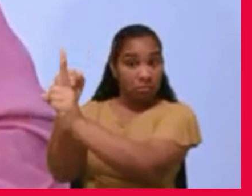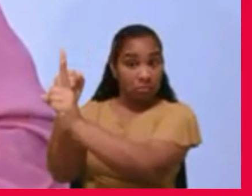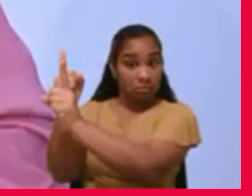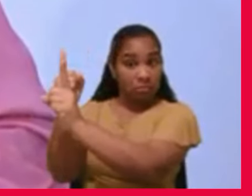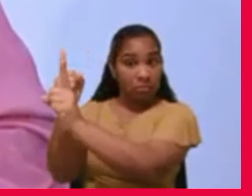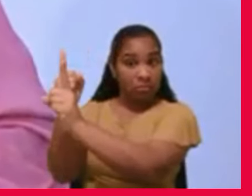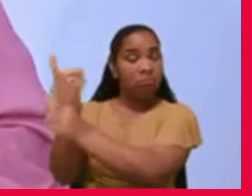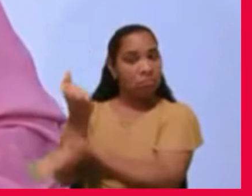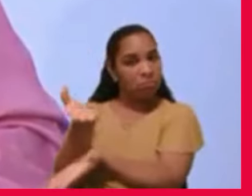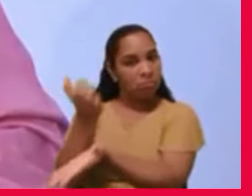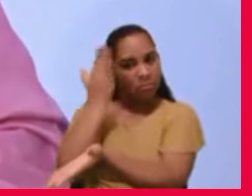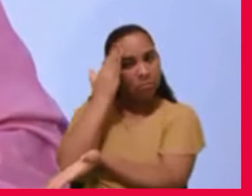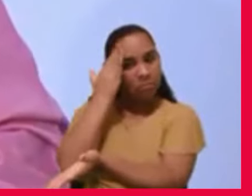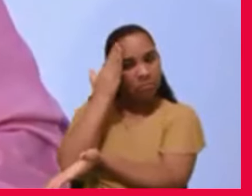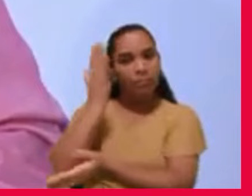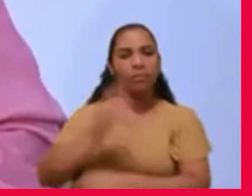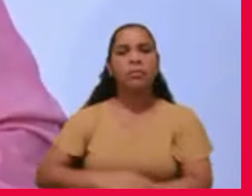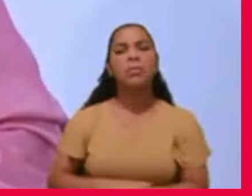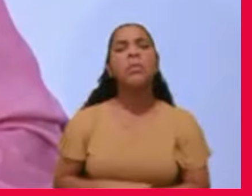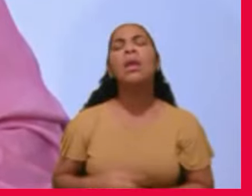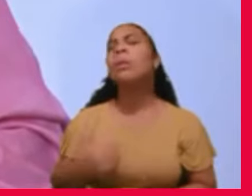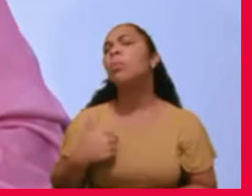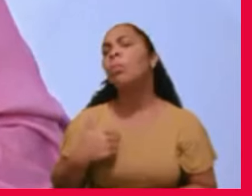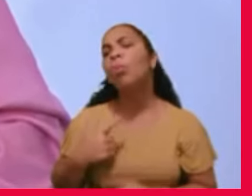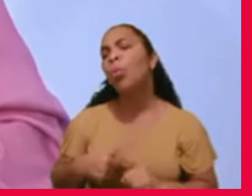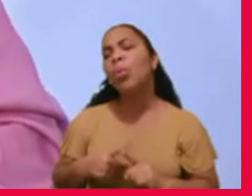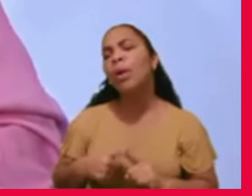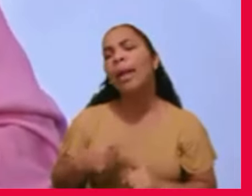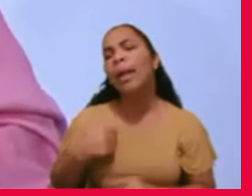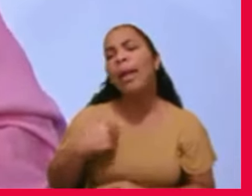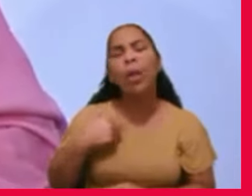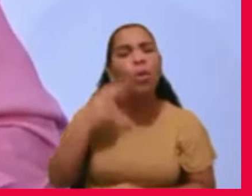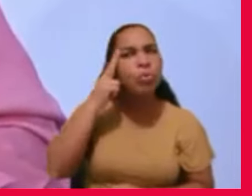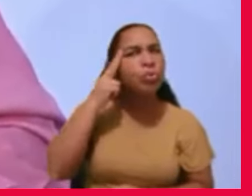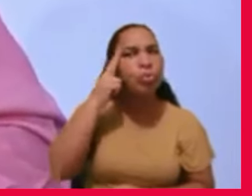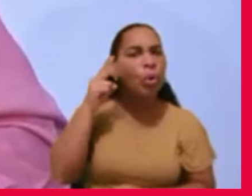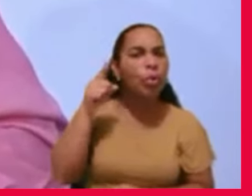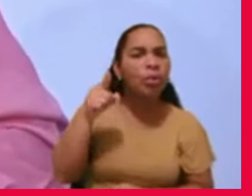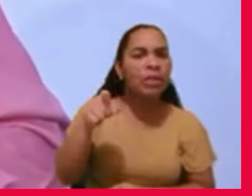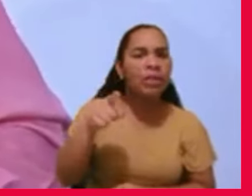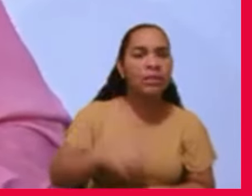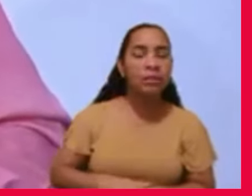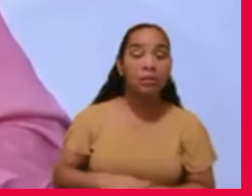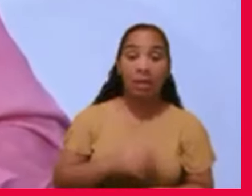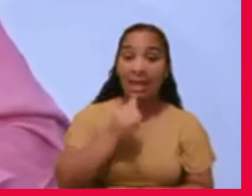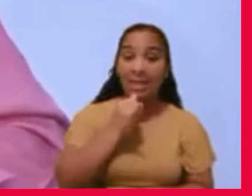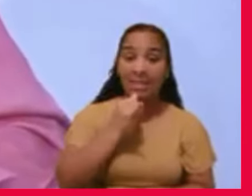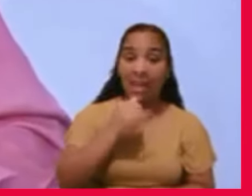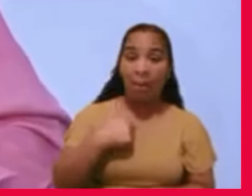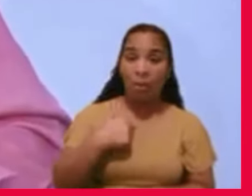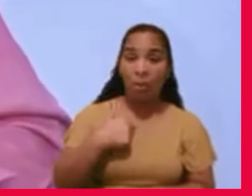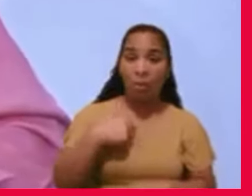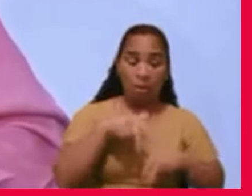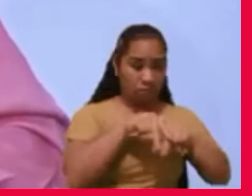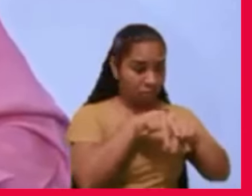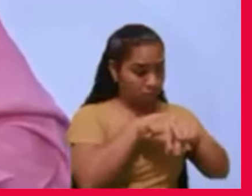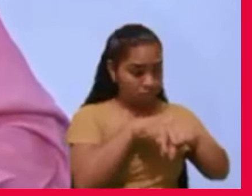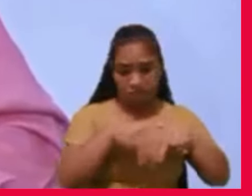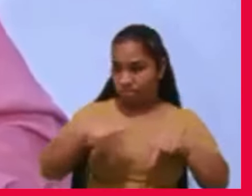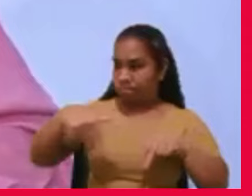que eu tenho tido esses sonhos? Por exemplo, visitar lugares pantanosos,